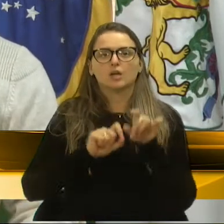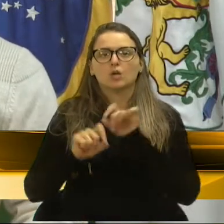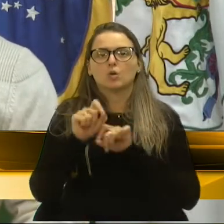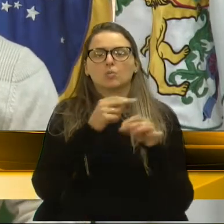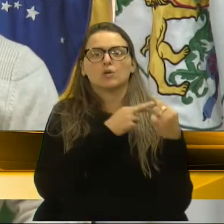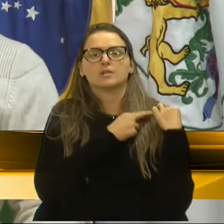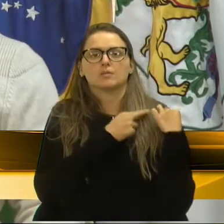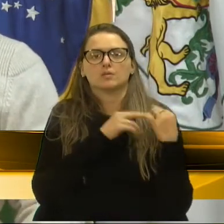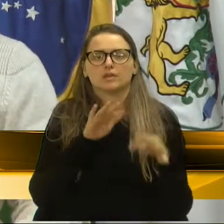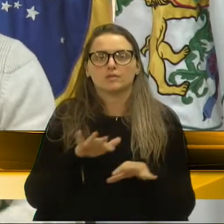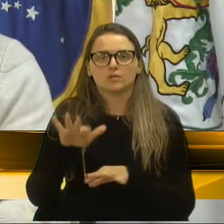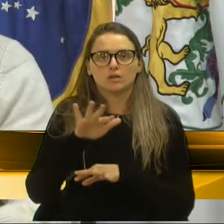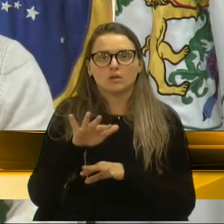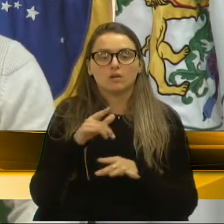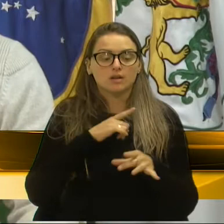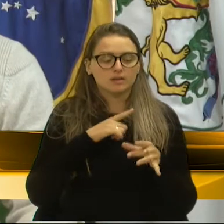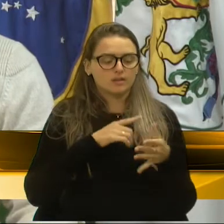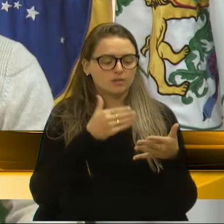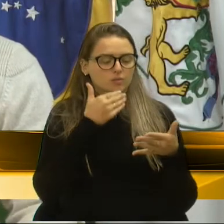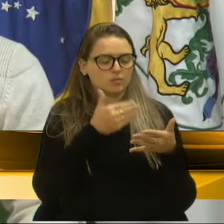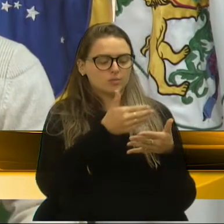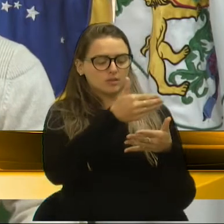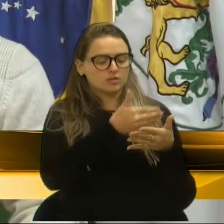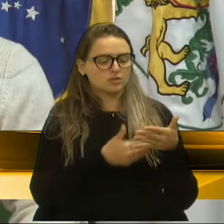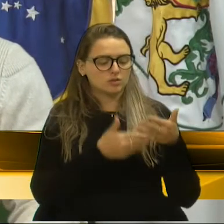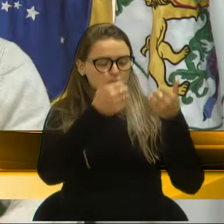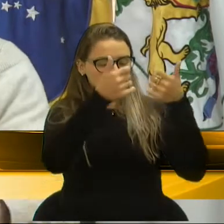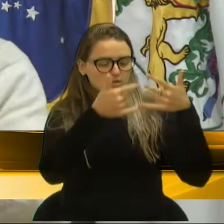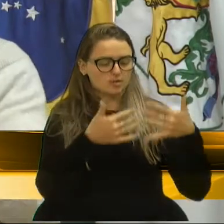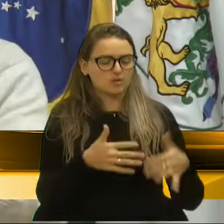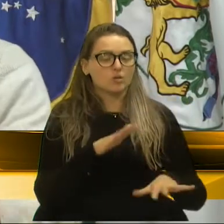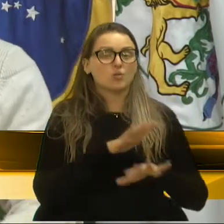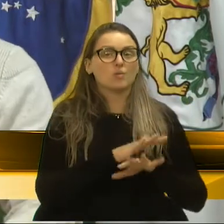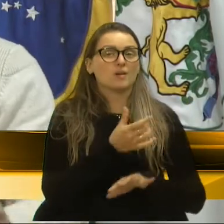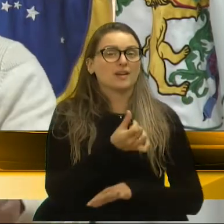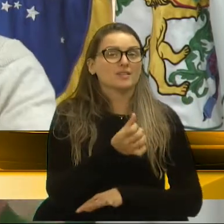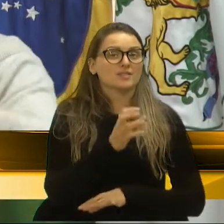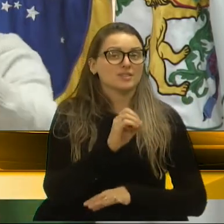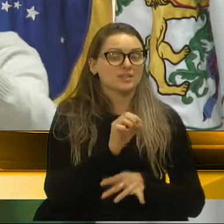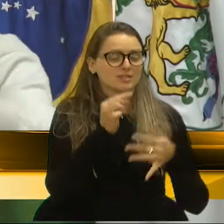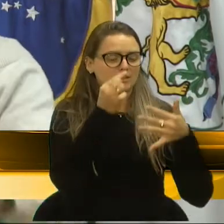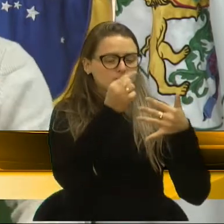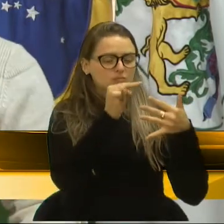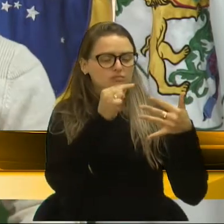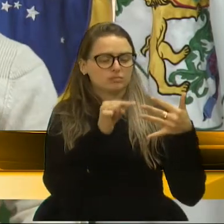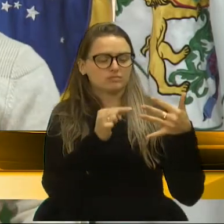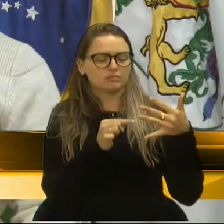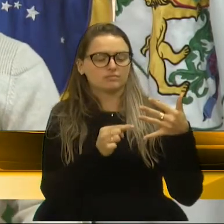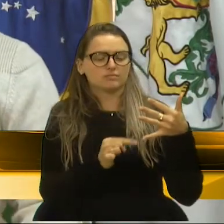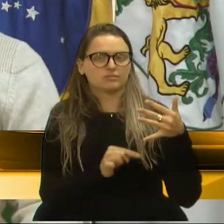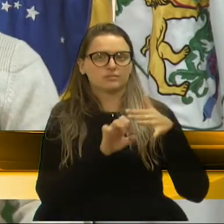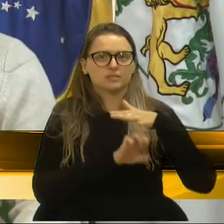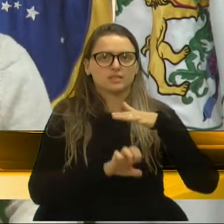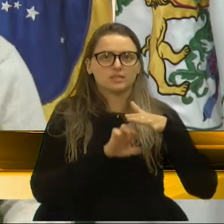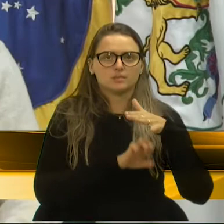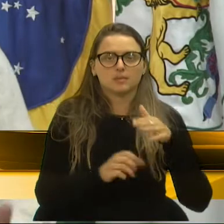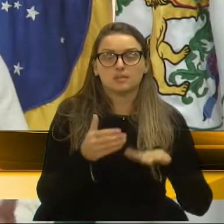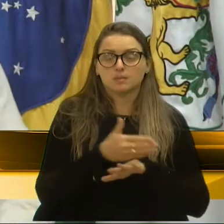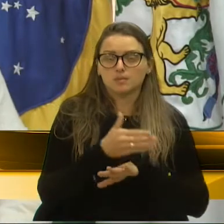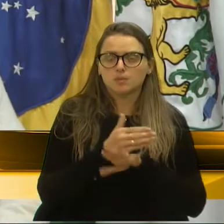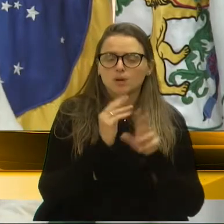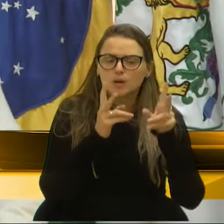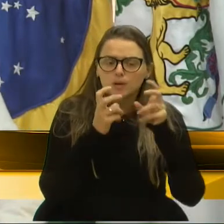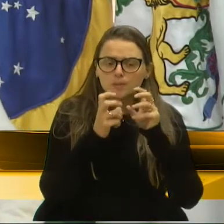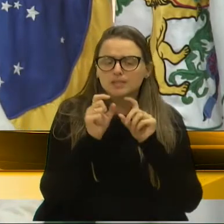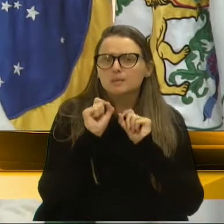baseado num pedido de informações com mais de 60 itens das empresas que ali tinham participado, e vi, sim,